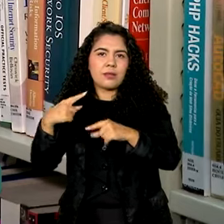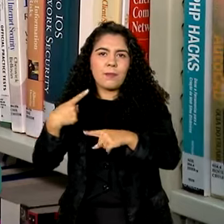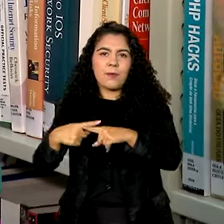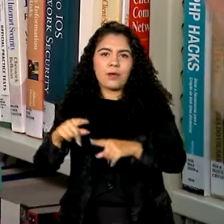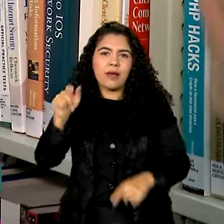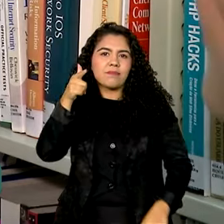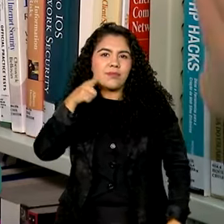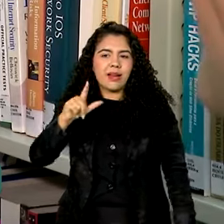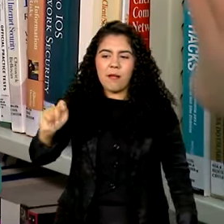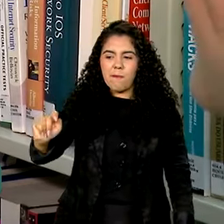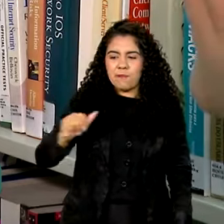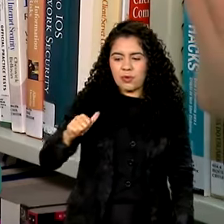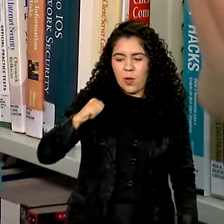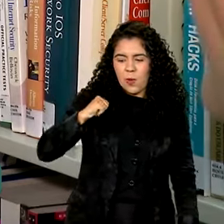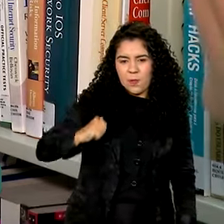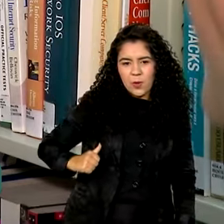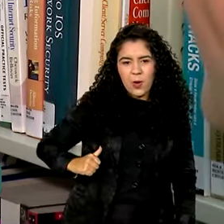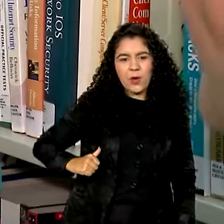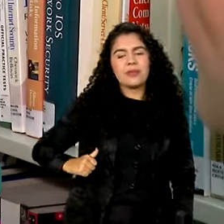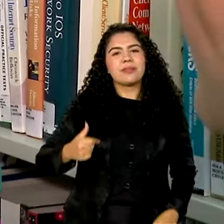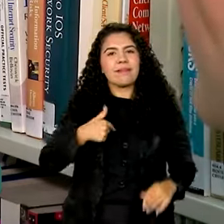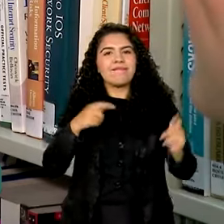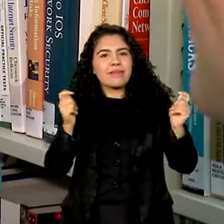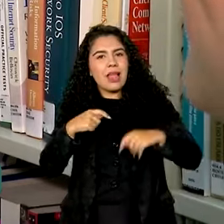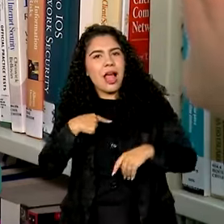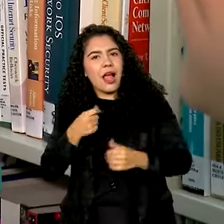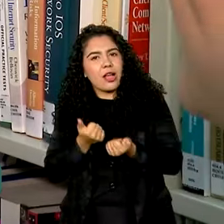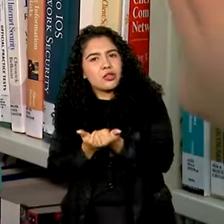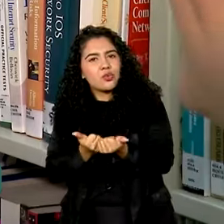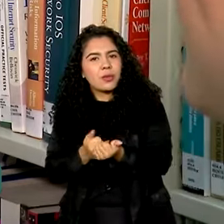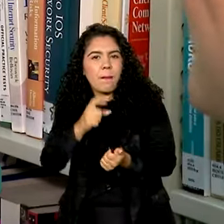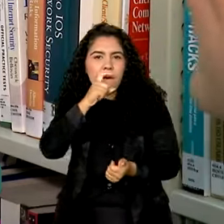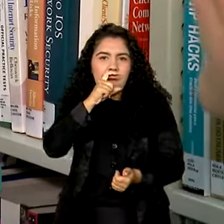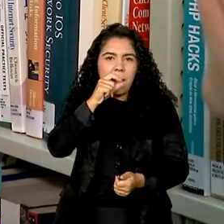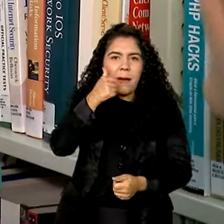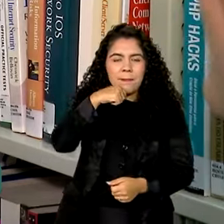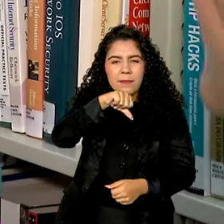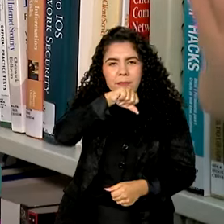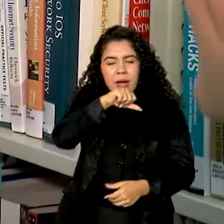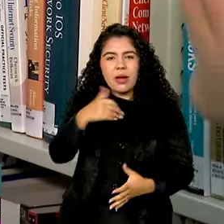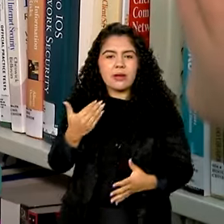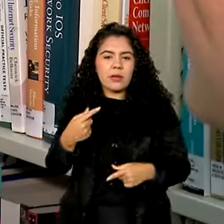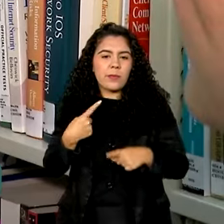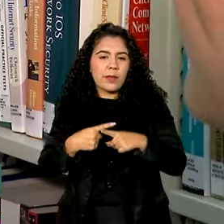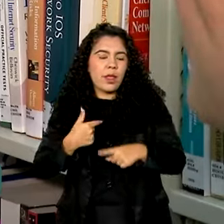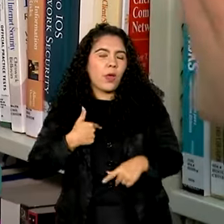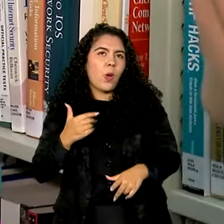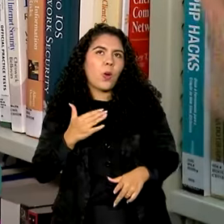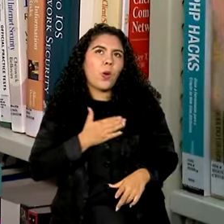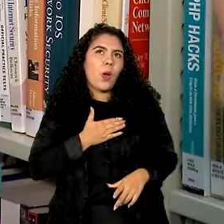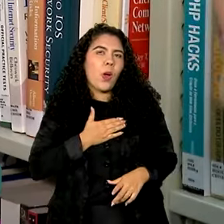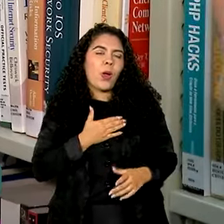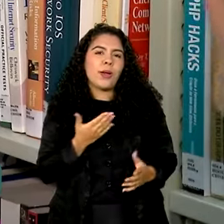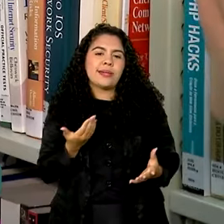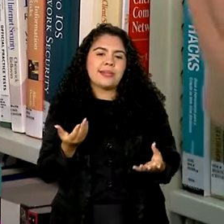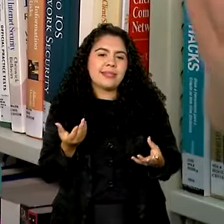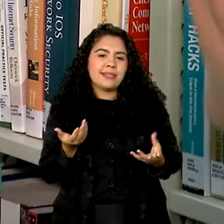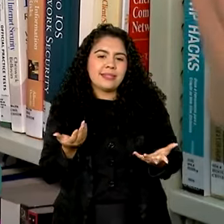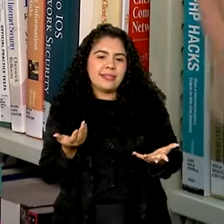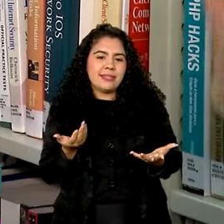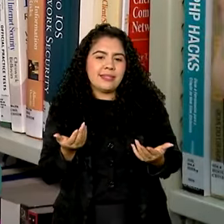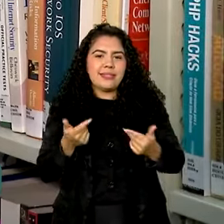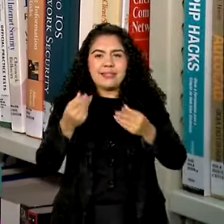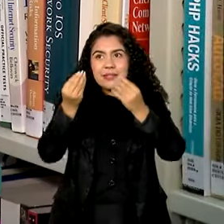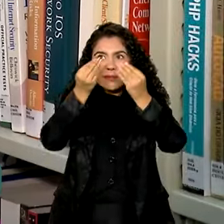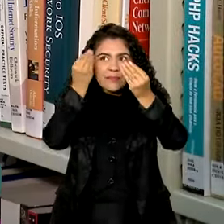também ajuda meus pais, querendo não gastar menos. Porque eu gosto muito dessas coisas da